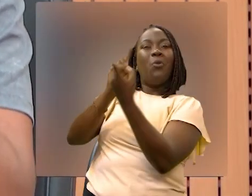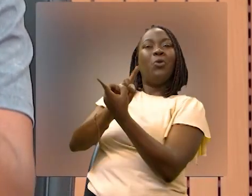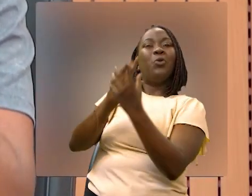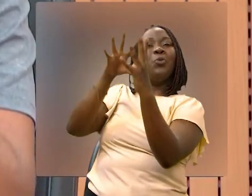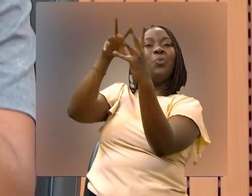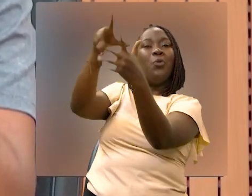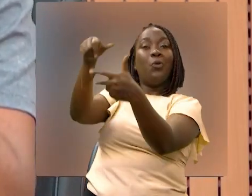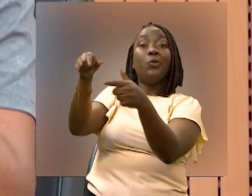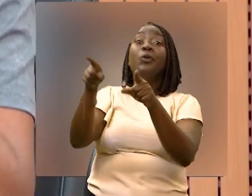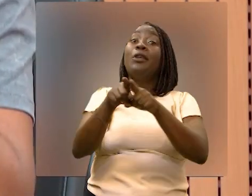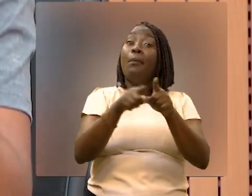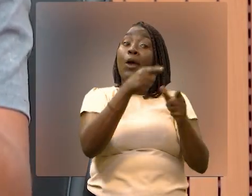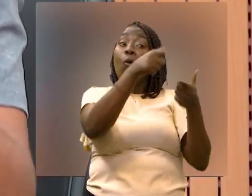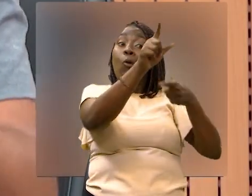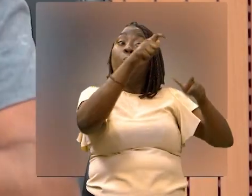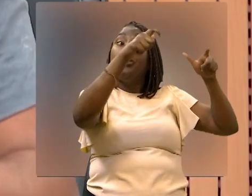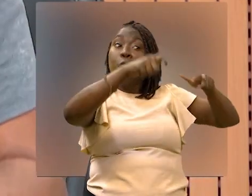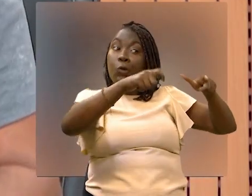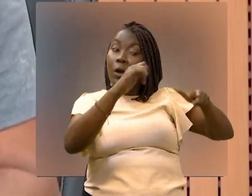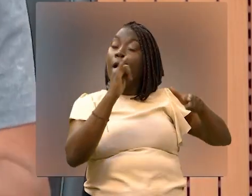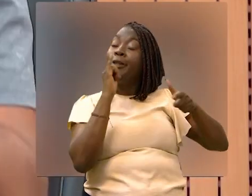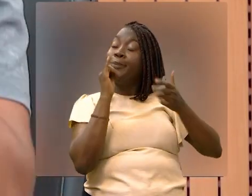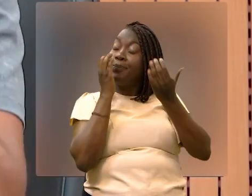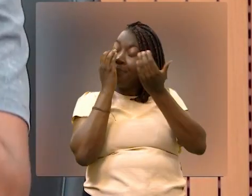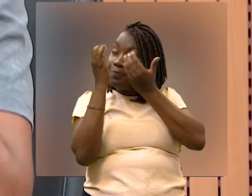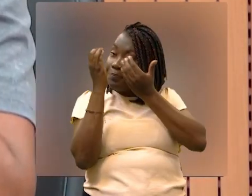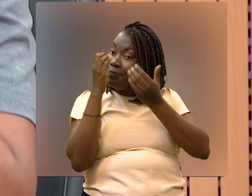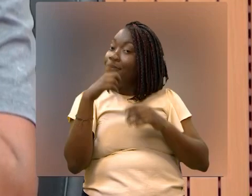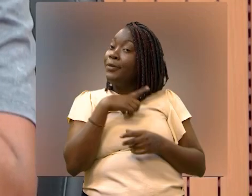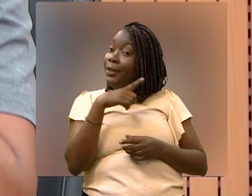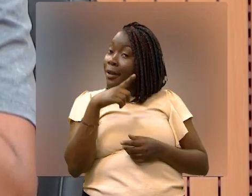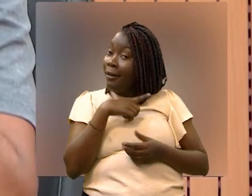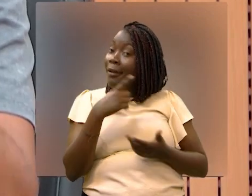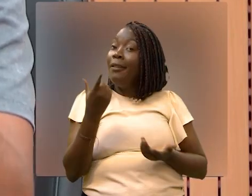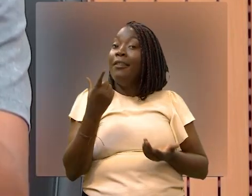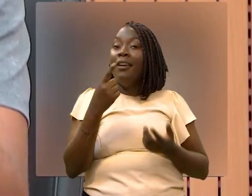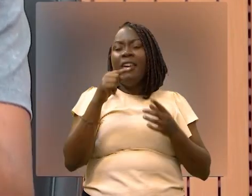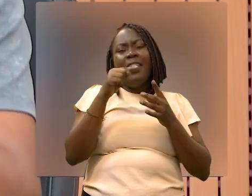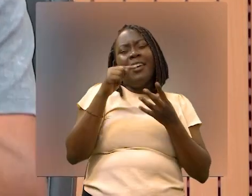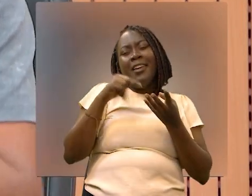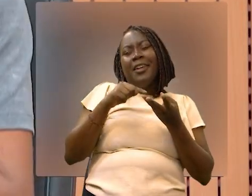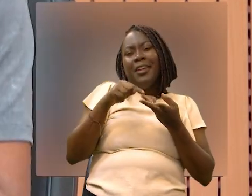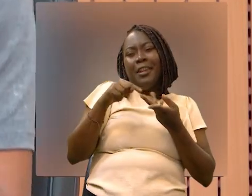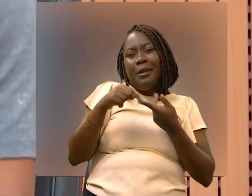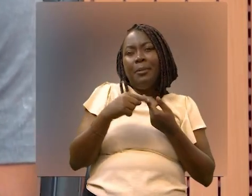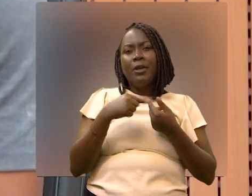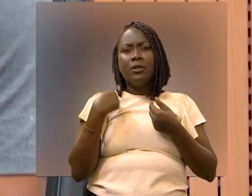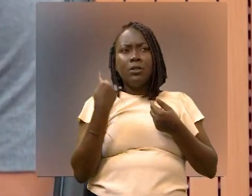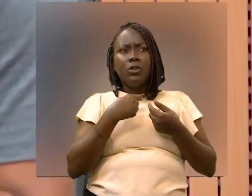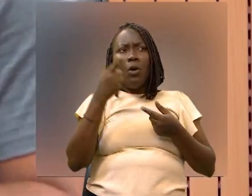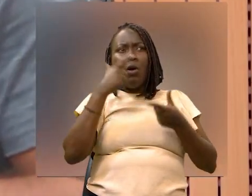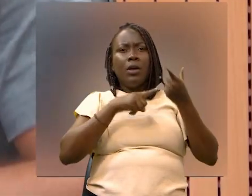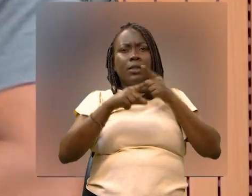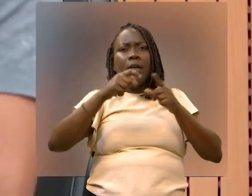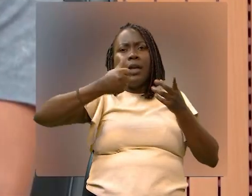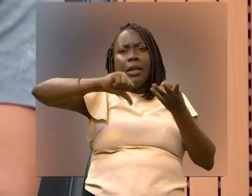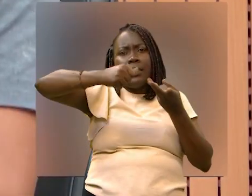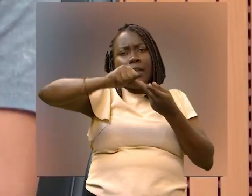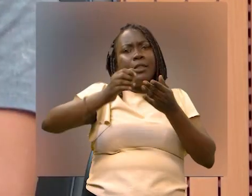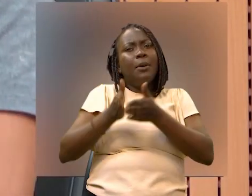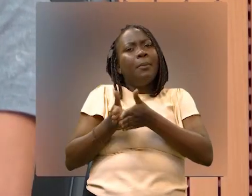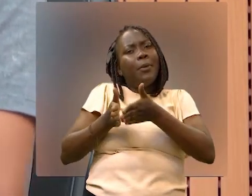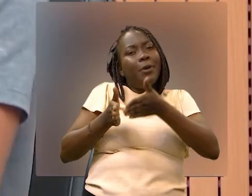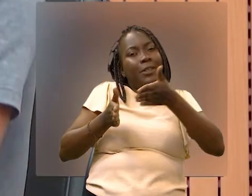mundo, além de citar exemplos de outros lugares que privatizaram companhias públicas. Hoje nós temos aí elementos que fazem com que a gente